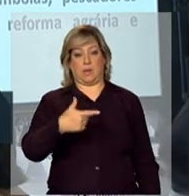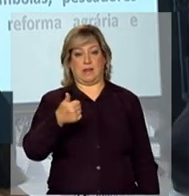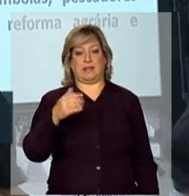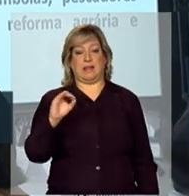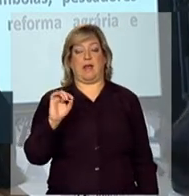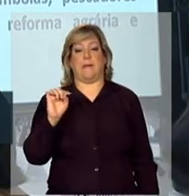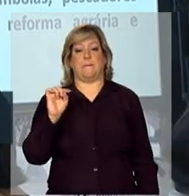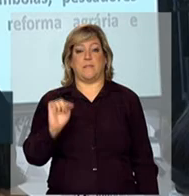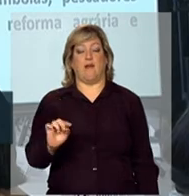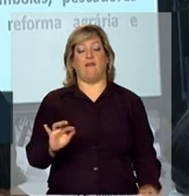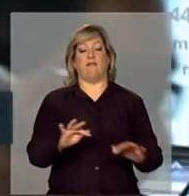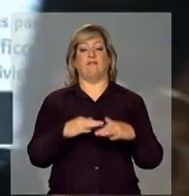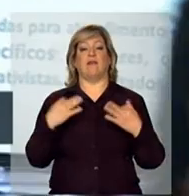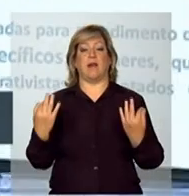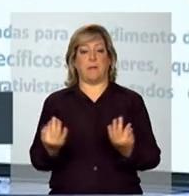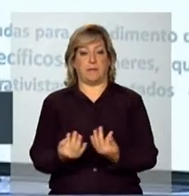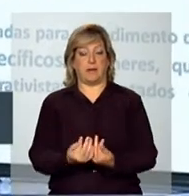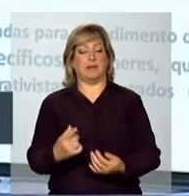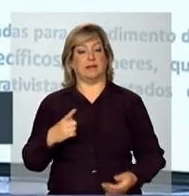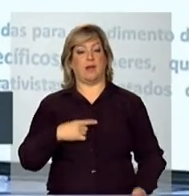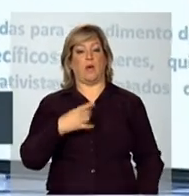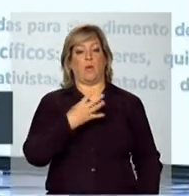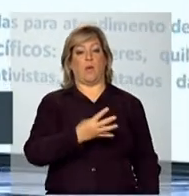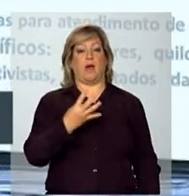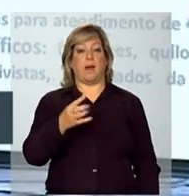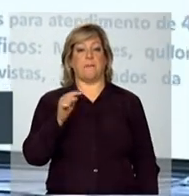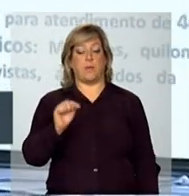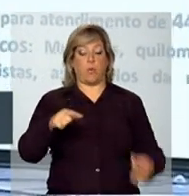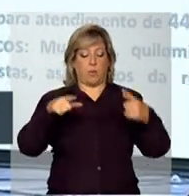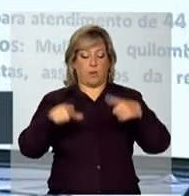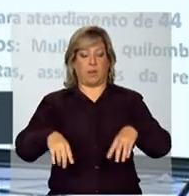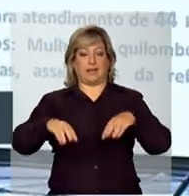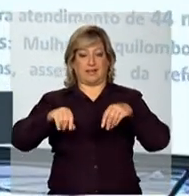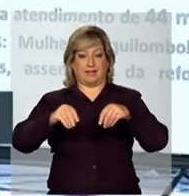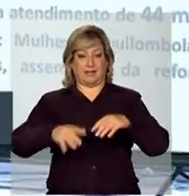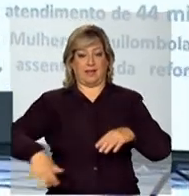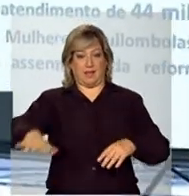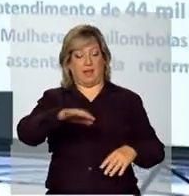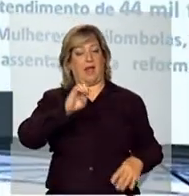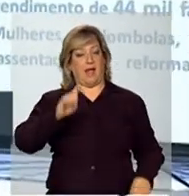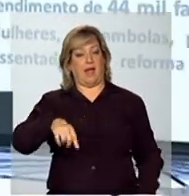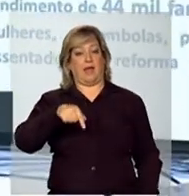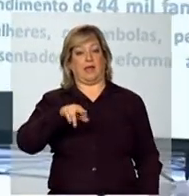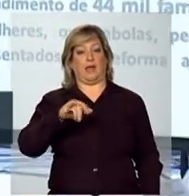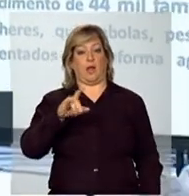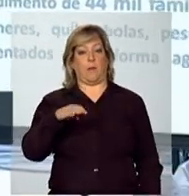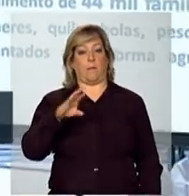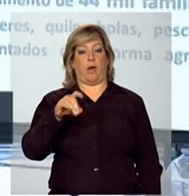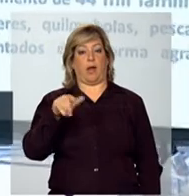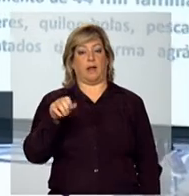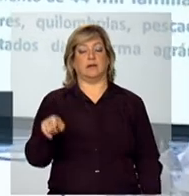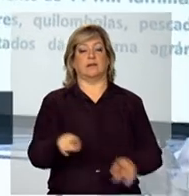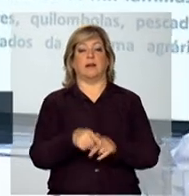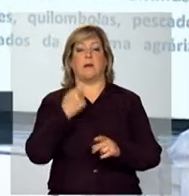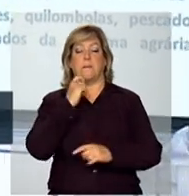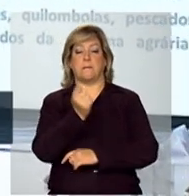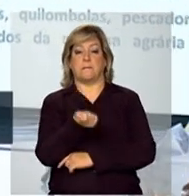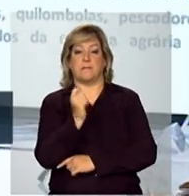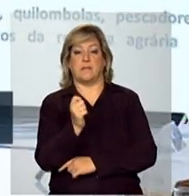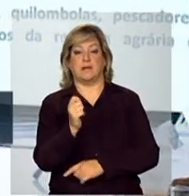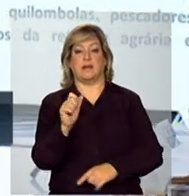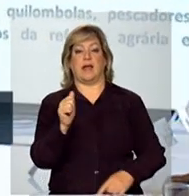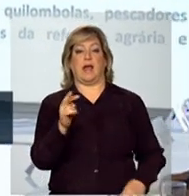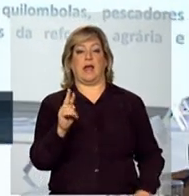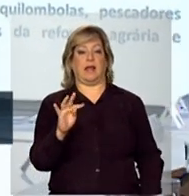famílias, 44 mil propriedades são de quilombolas, pescadores artesanais, extrativistas,